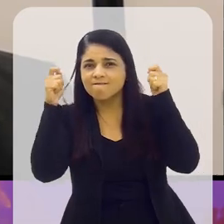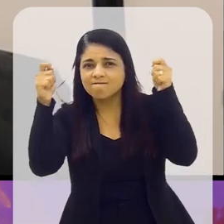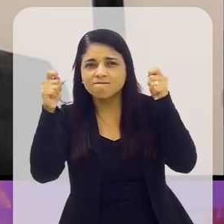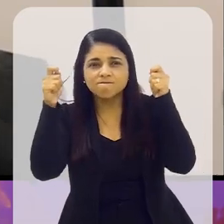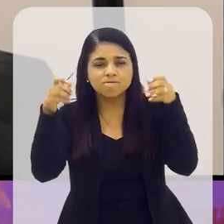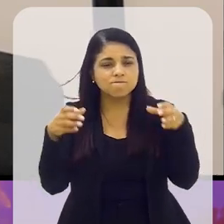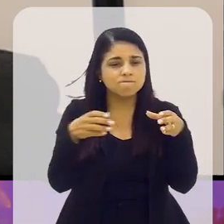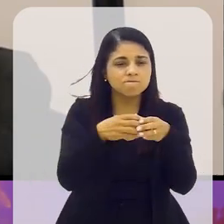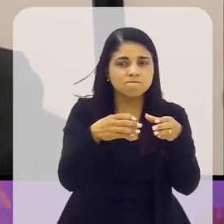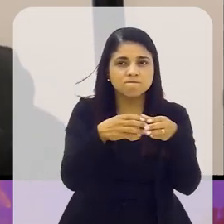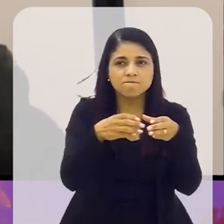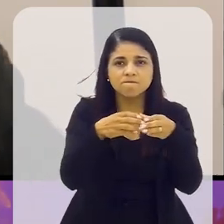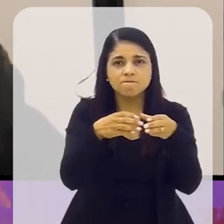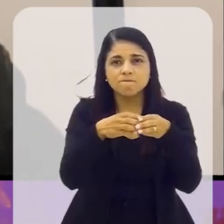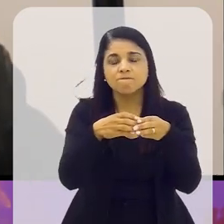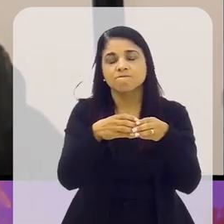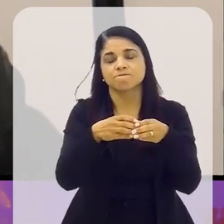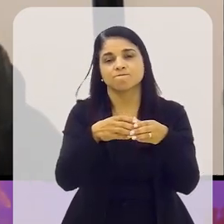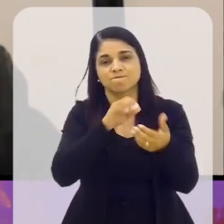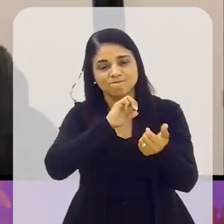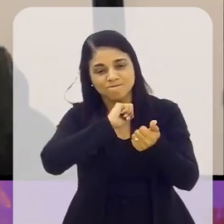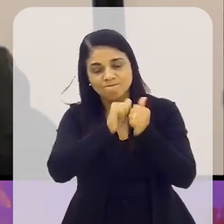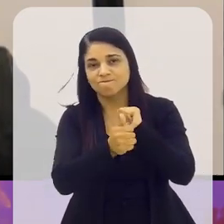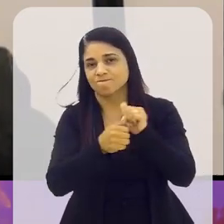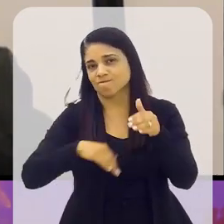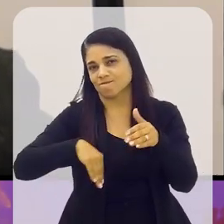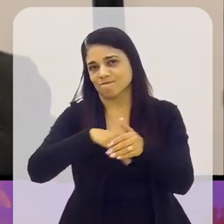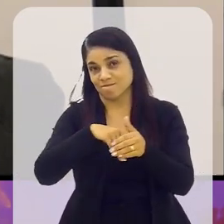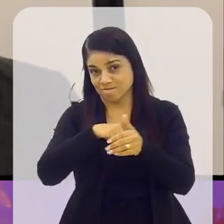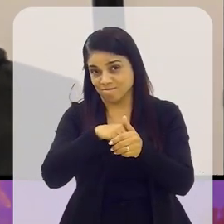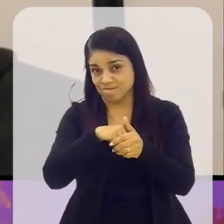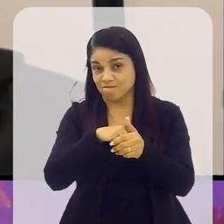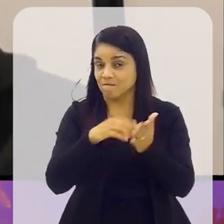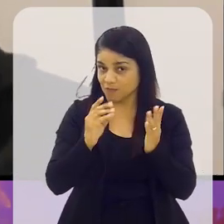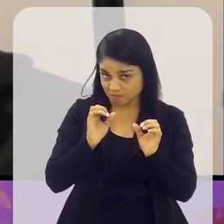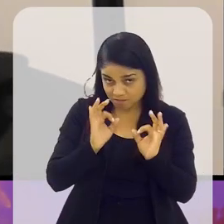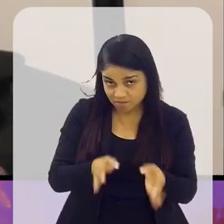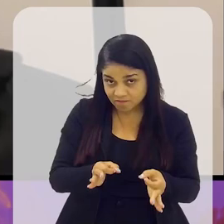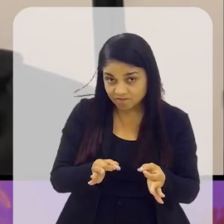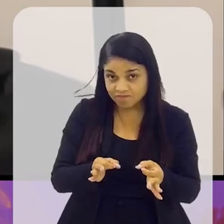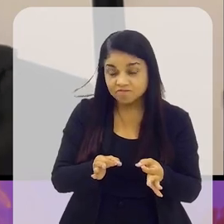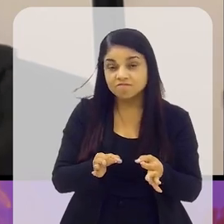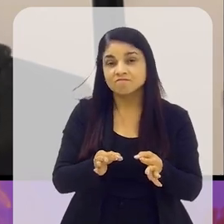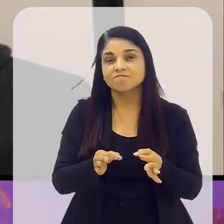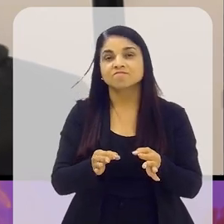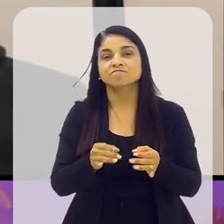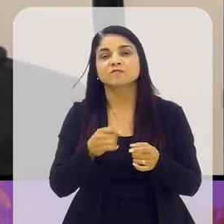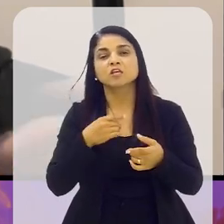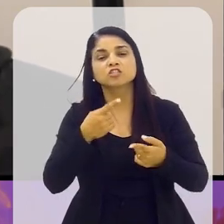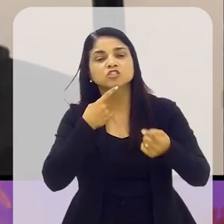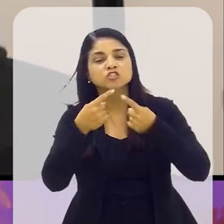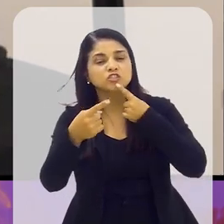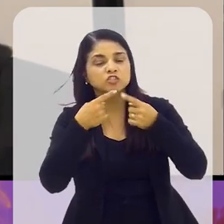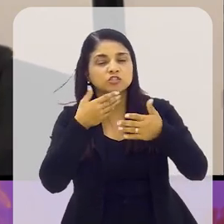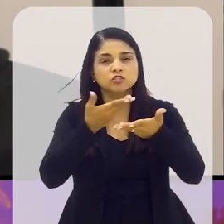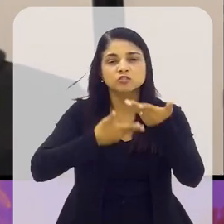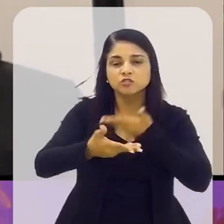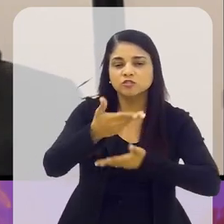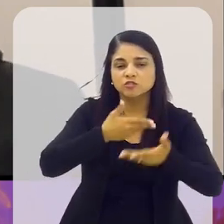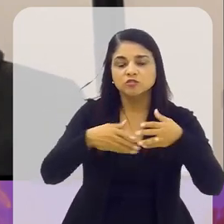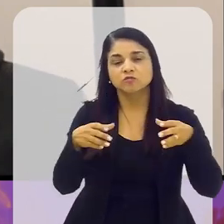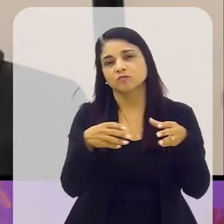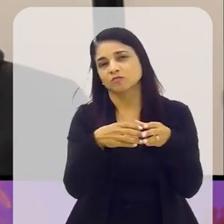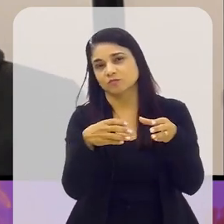como um agrupamento legítimo dentro do universo do futebol, tá certo? Sendo assim, é legítimo que se dialogue com